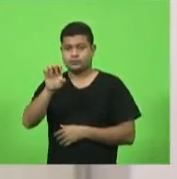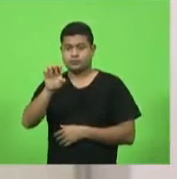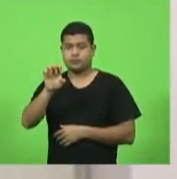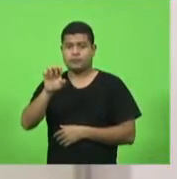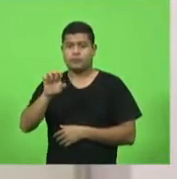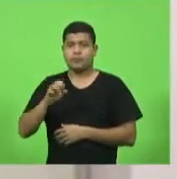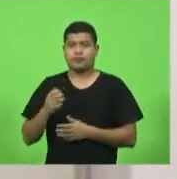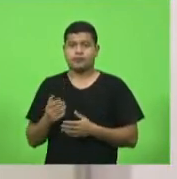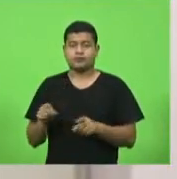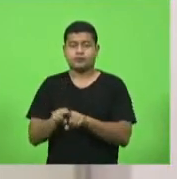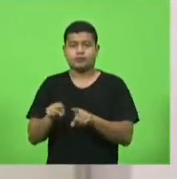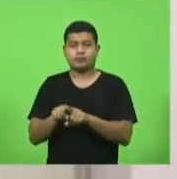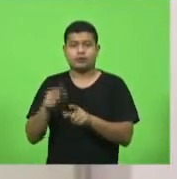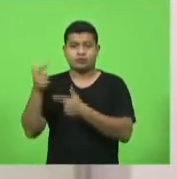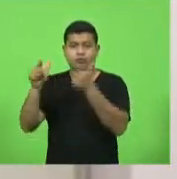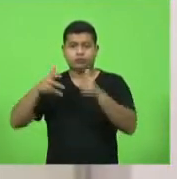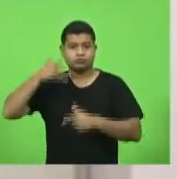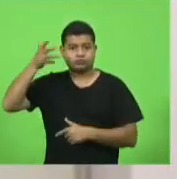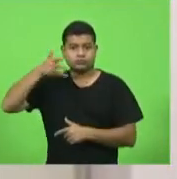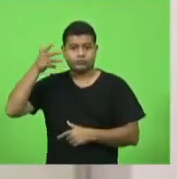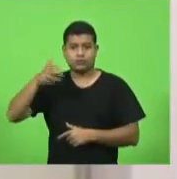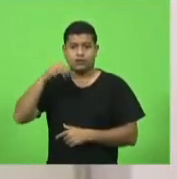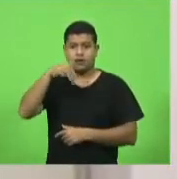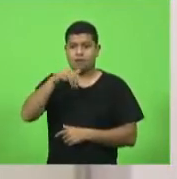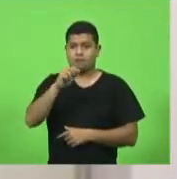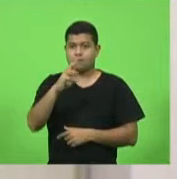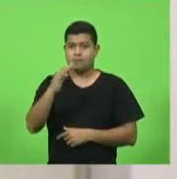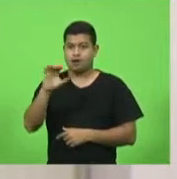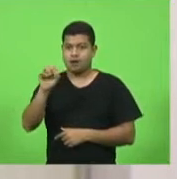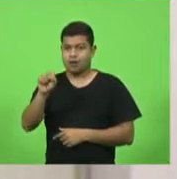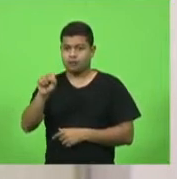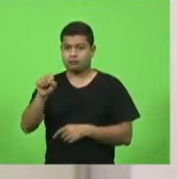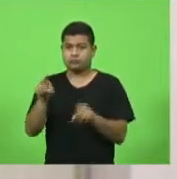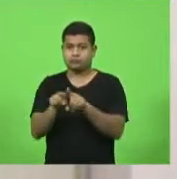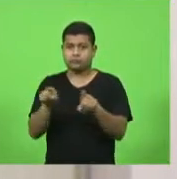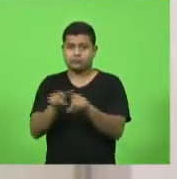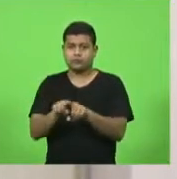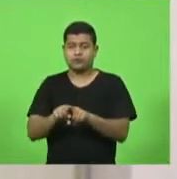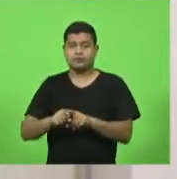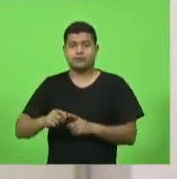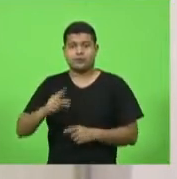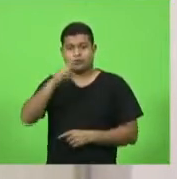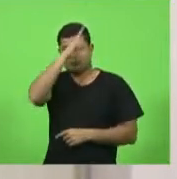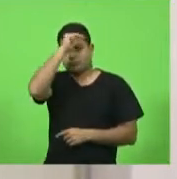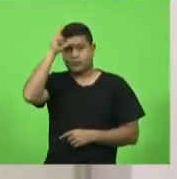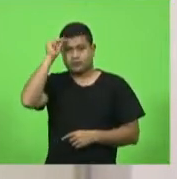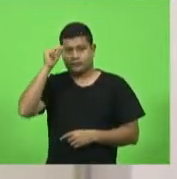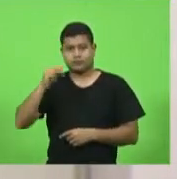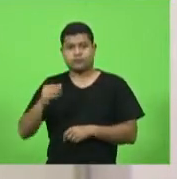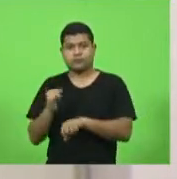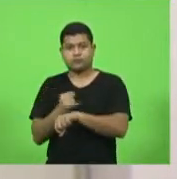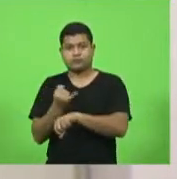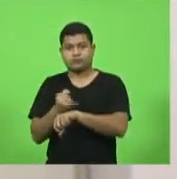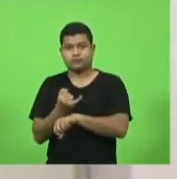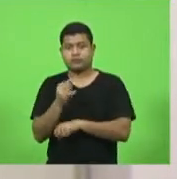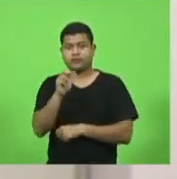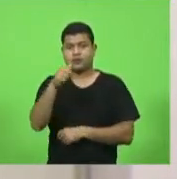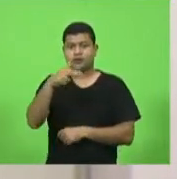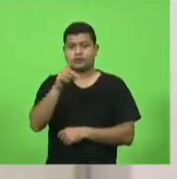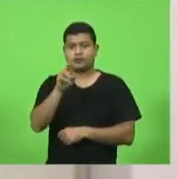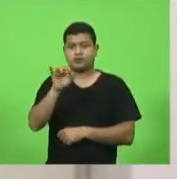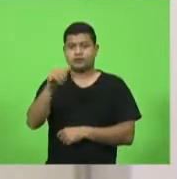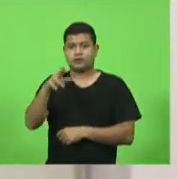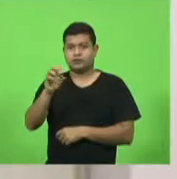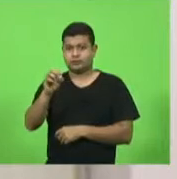teceram seus discursos o senhor Marco Antônio Corsini, o excelentíssimo senhor prefeito Joinville, Adriano Silva e a